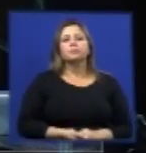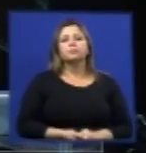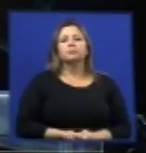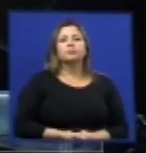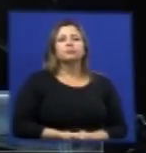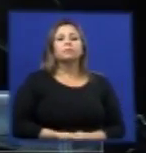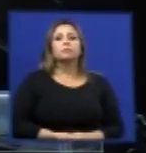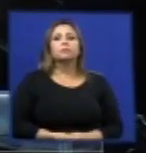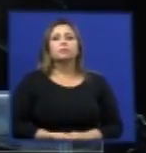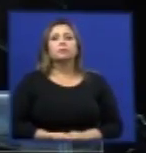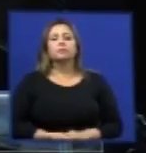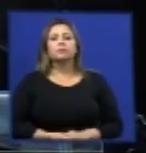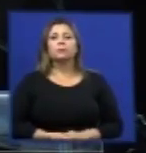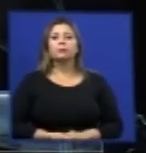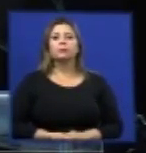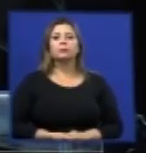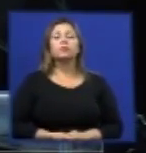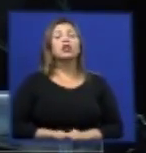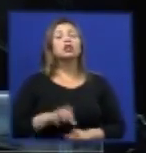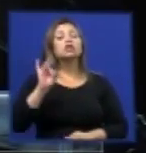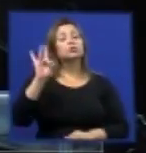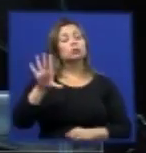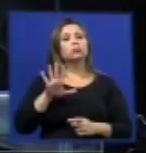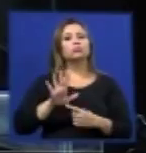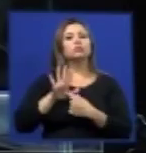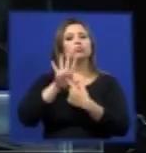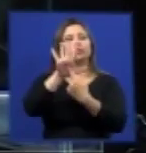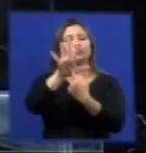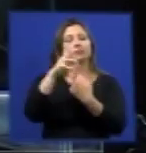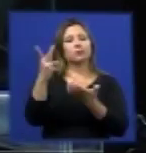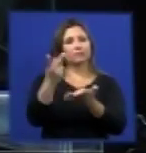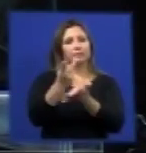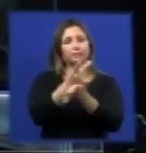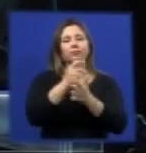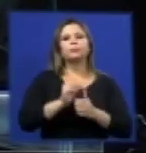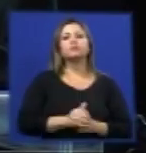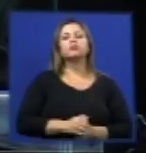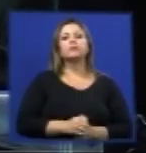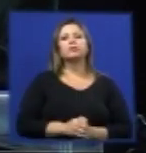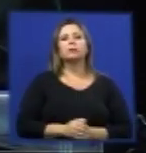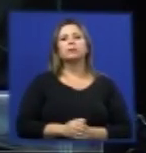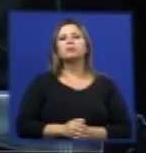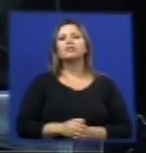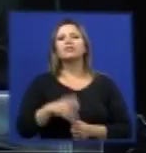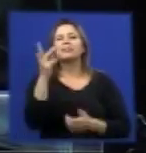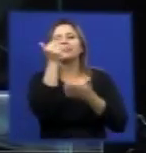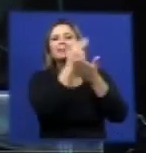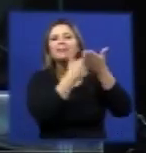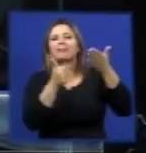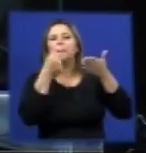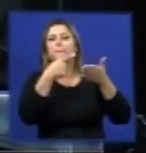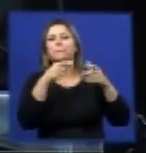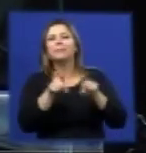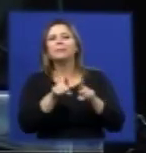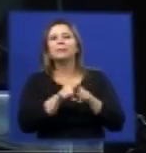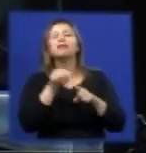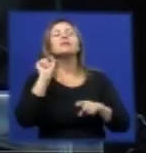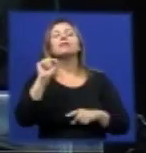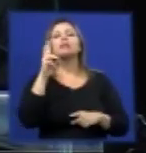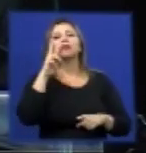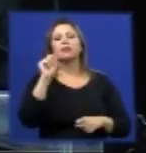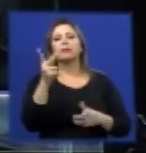aqui é só para exemplificar essa chart mostra o quanto